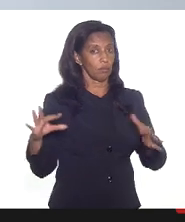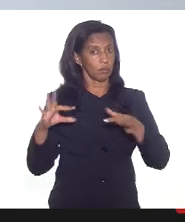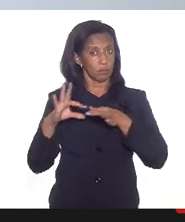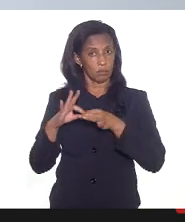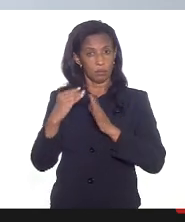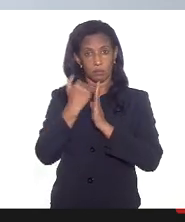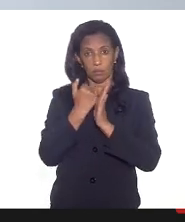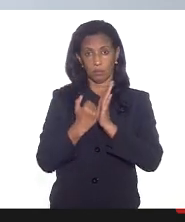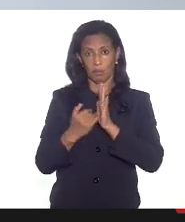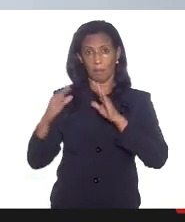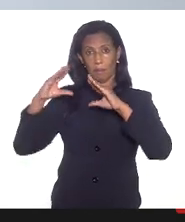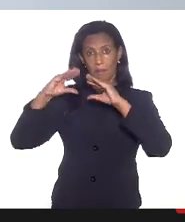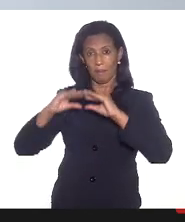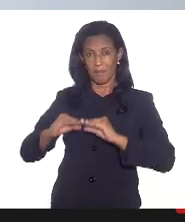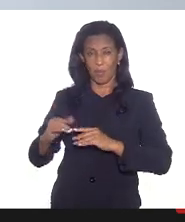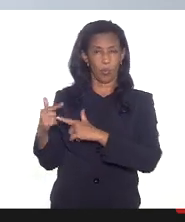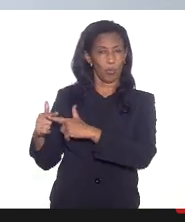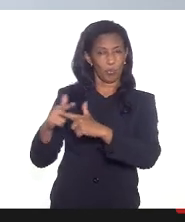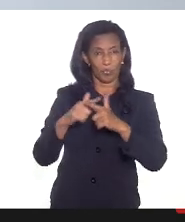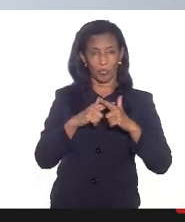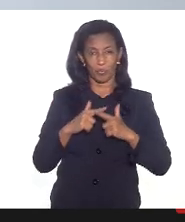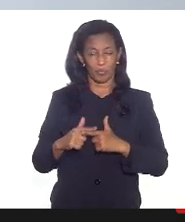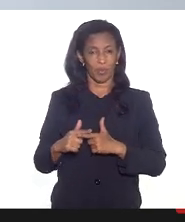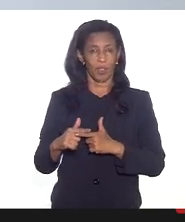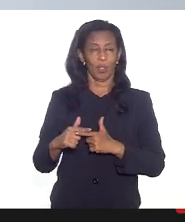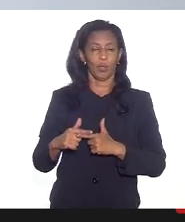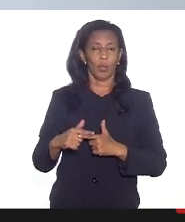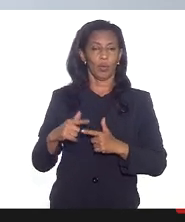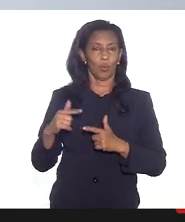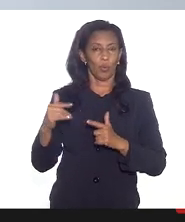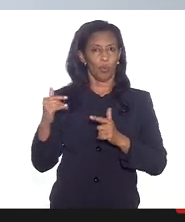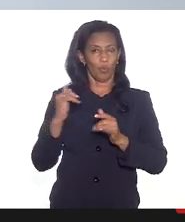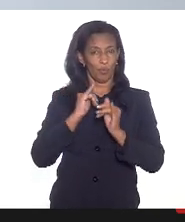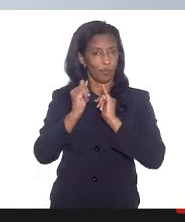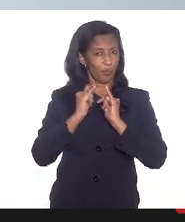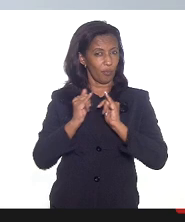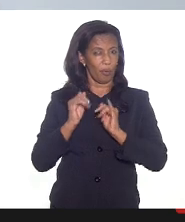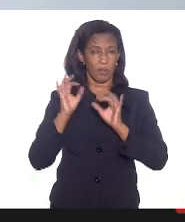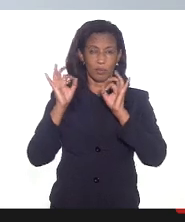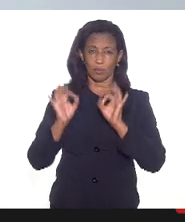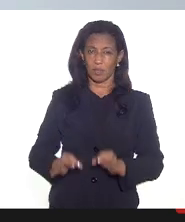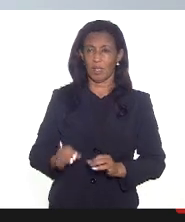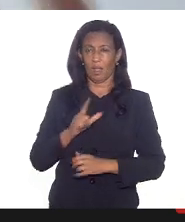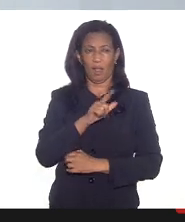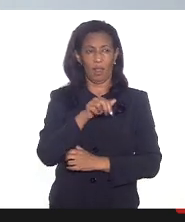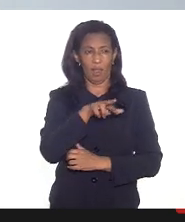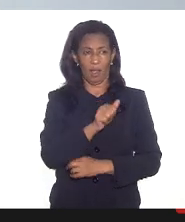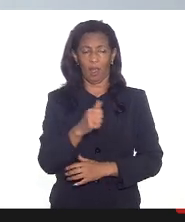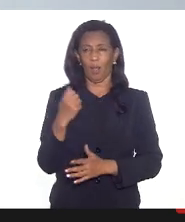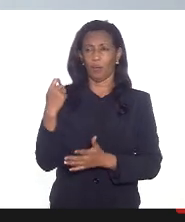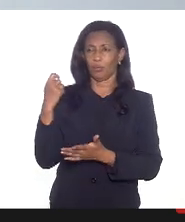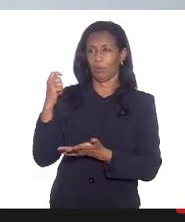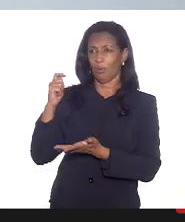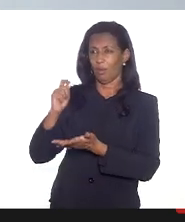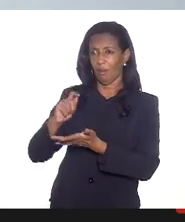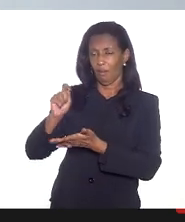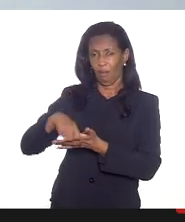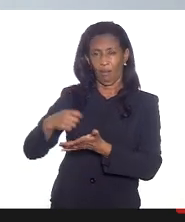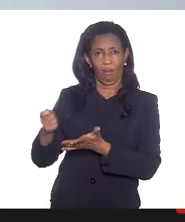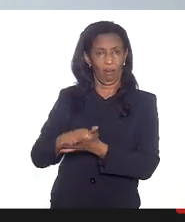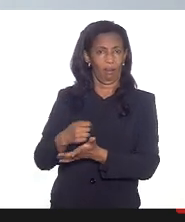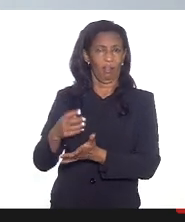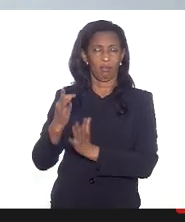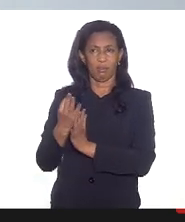e cada vez menos burocratizados com demandas de seja laudo atestado termo porque